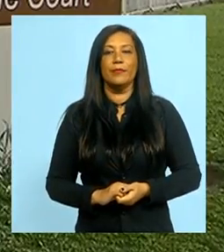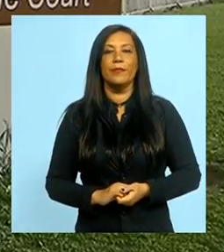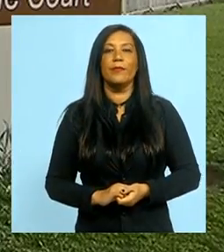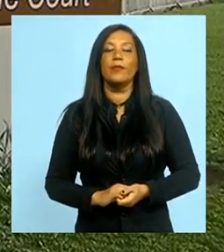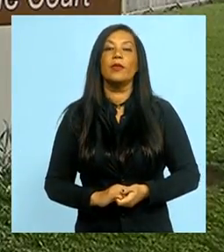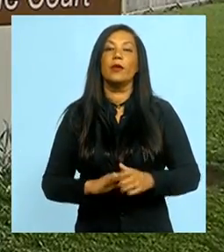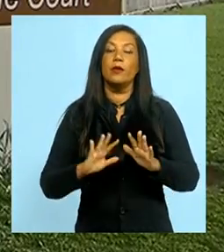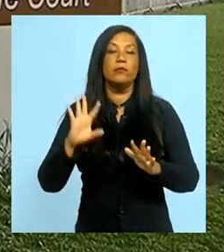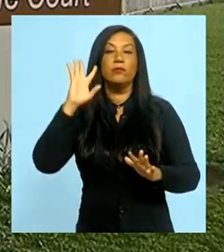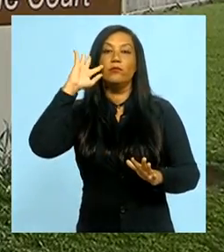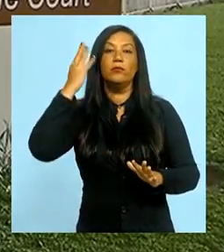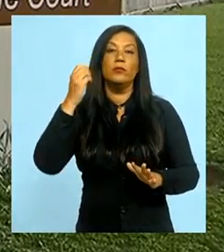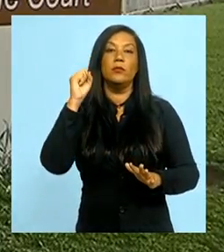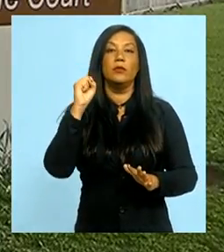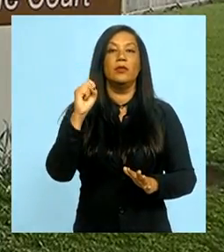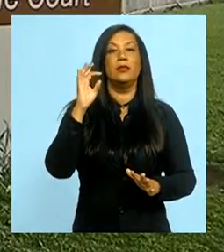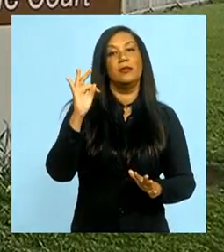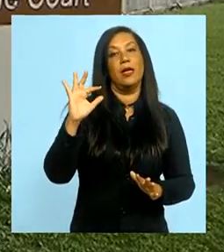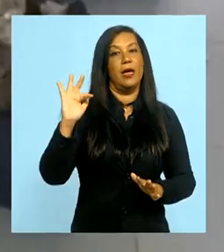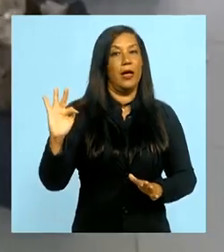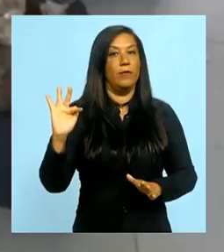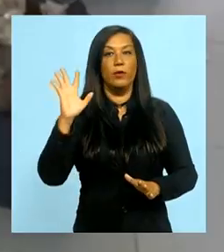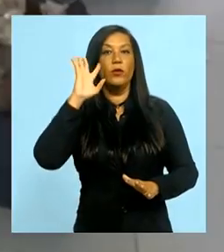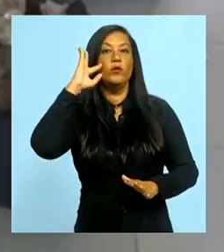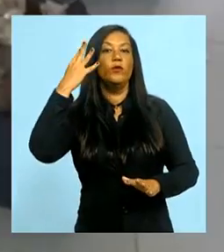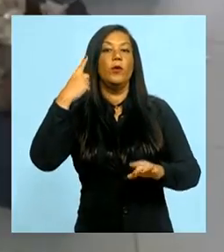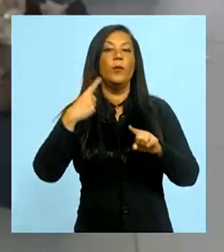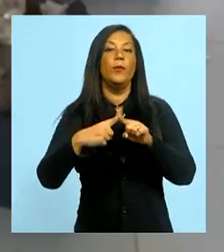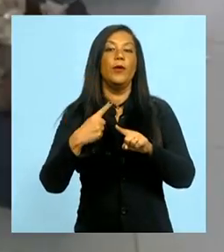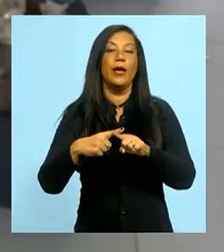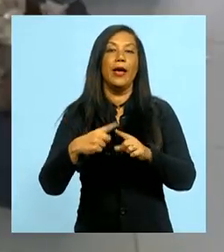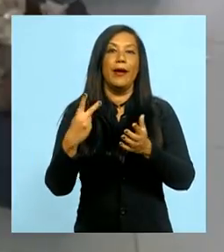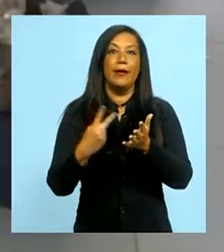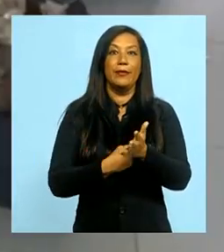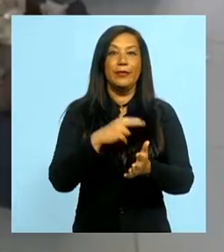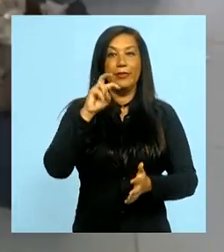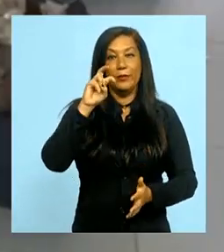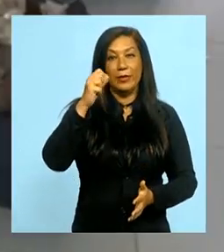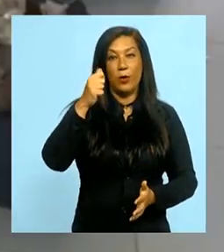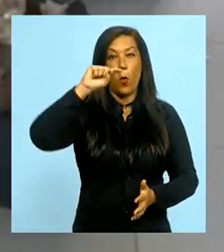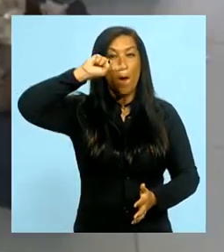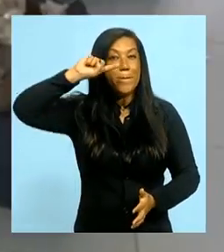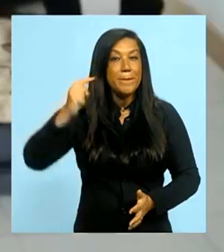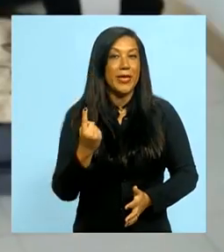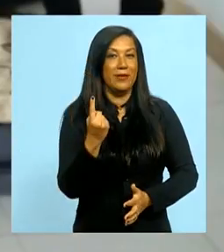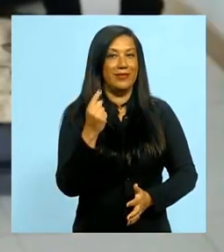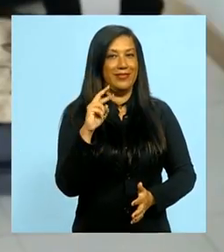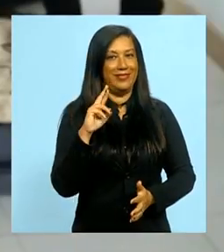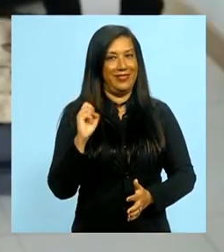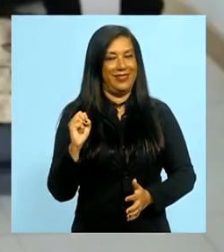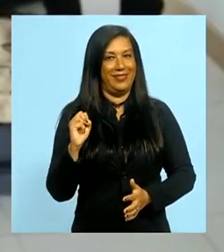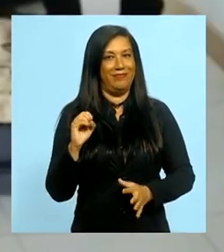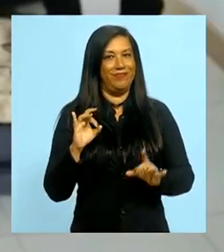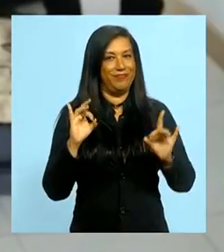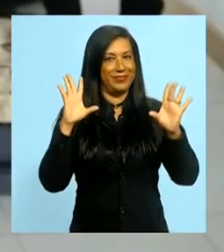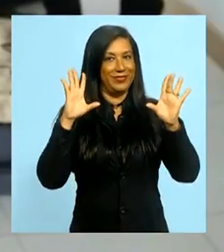A decisão do Supremo Tribunal Federal é relativa ao caso em que 51 milhões de reais foram apreendidos num apartamento em